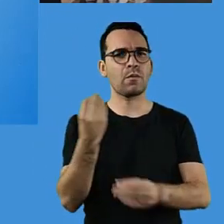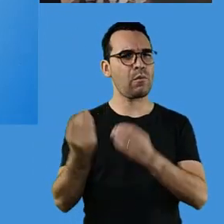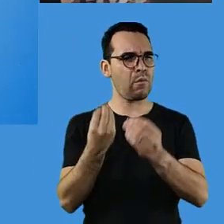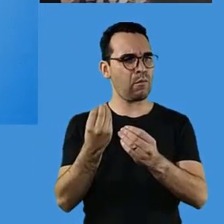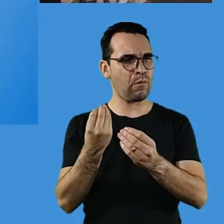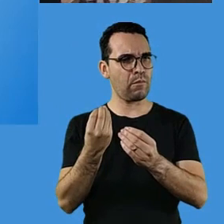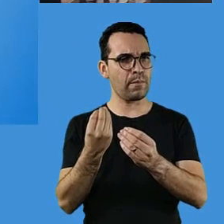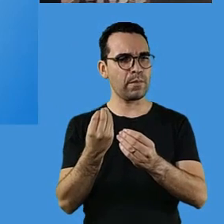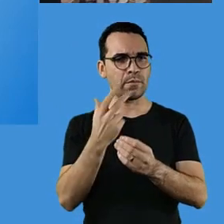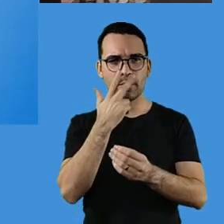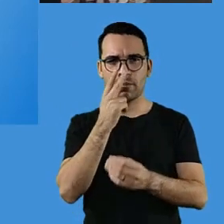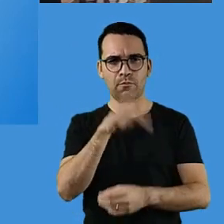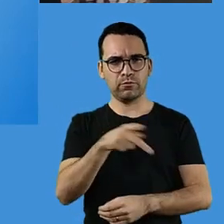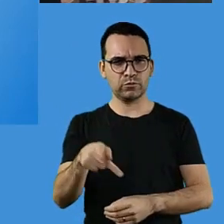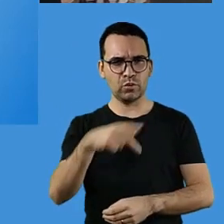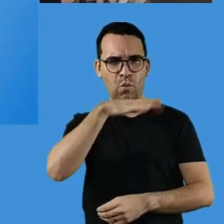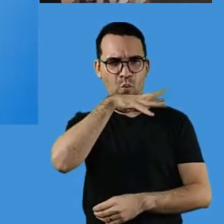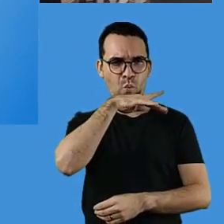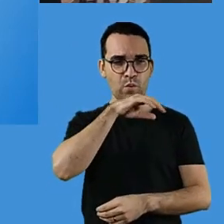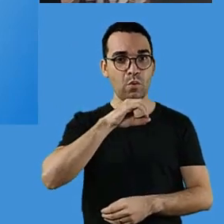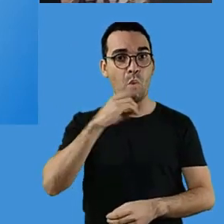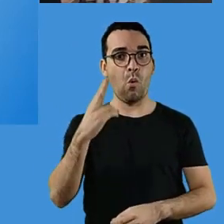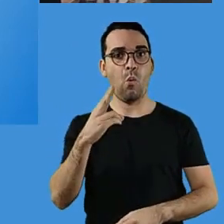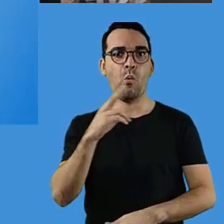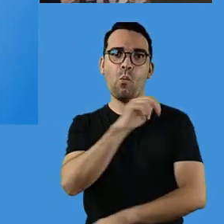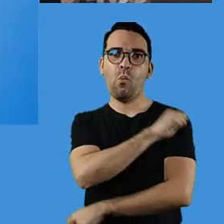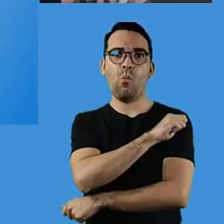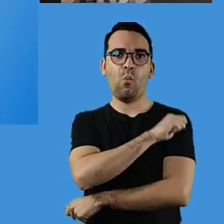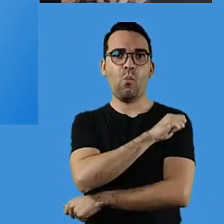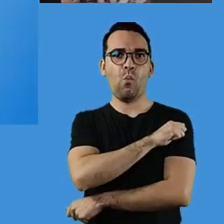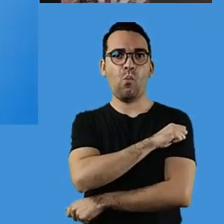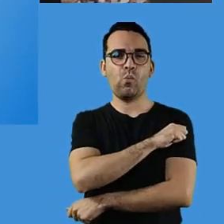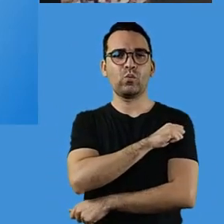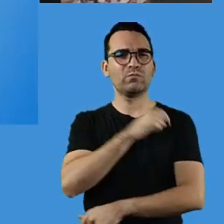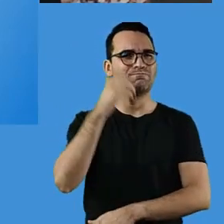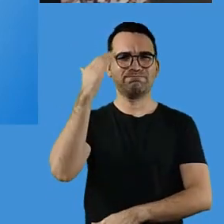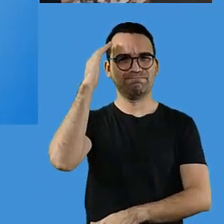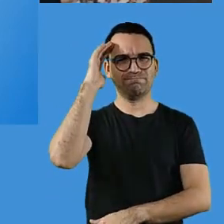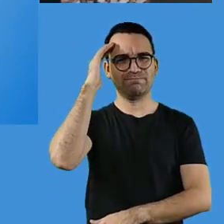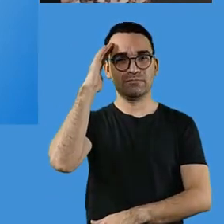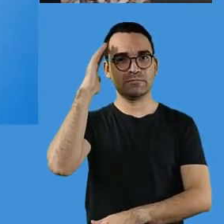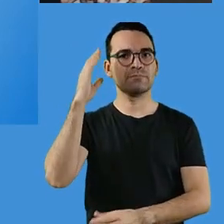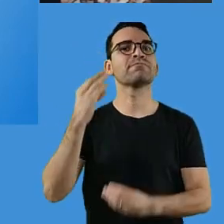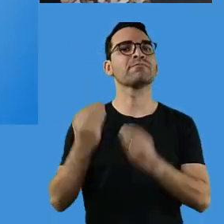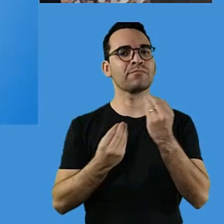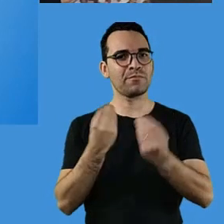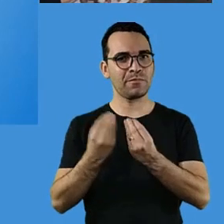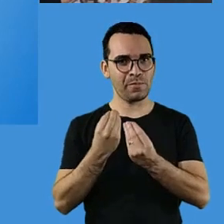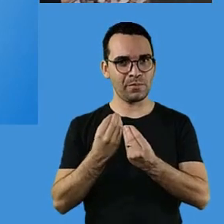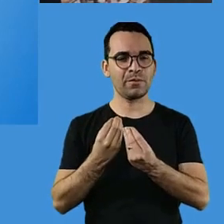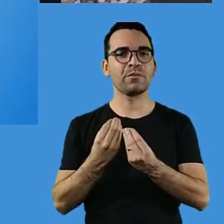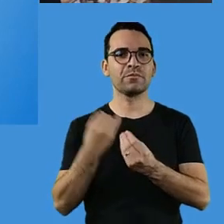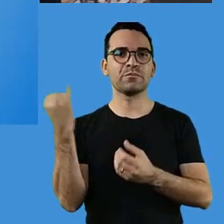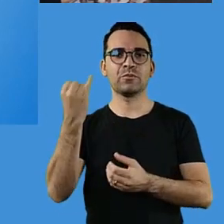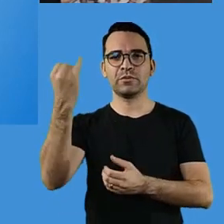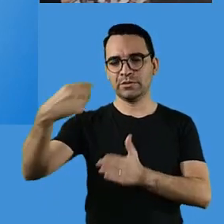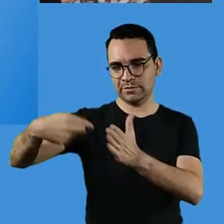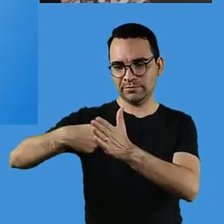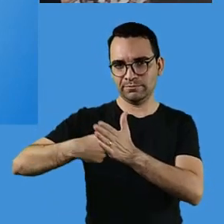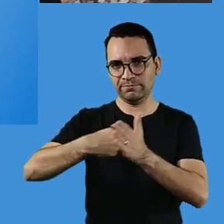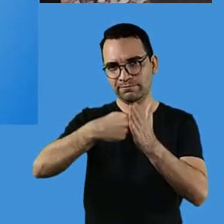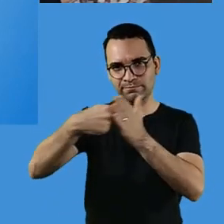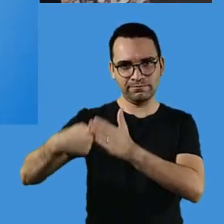do professor que está funcionando? Essa troca de conhecimentos e de práticas, ela é importante